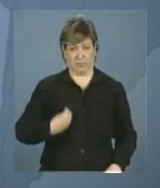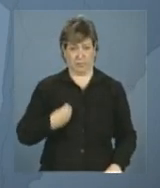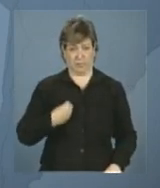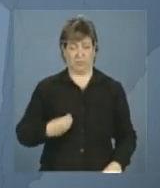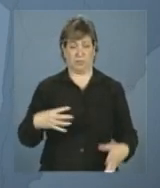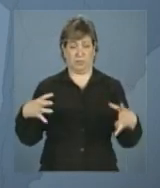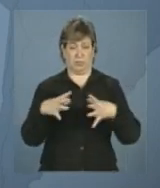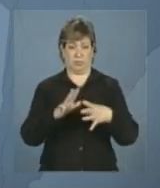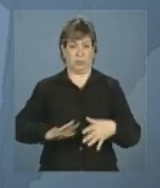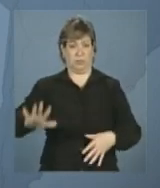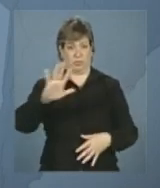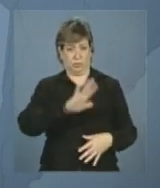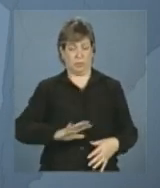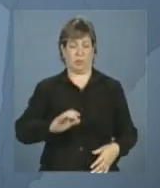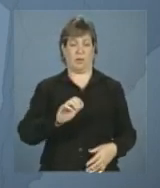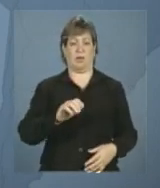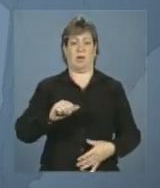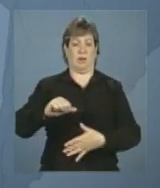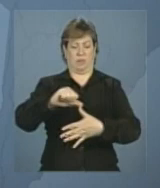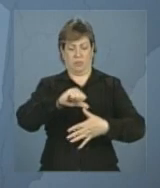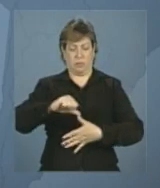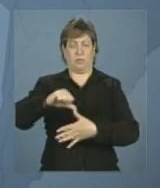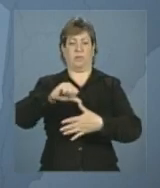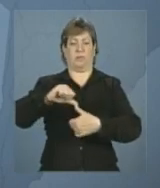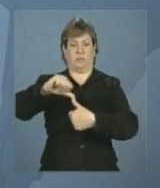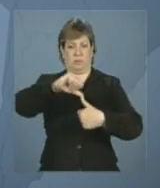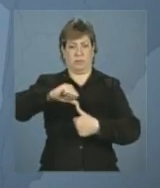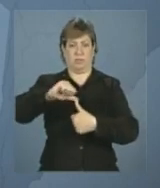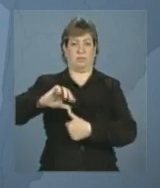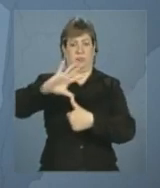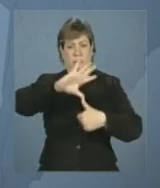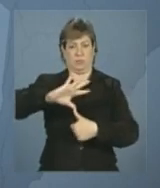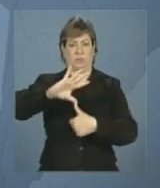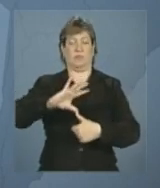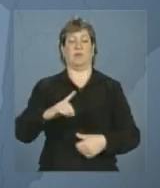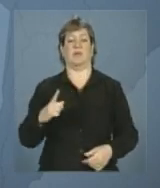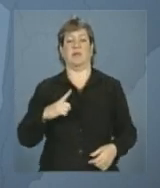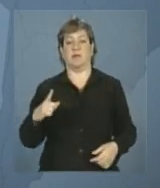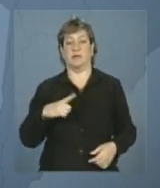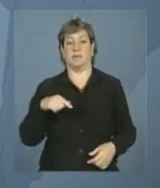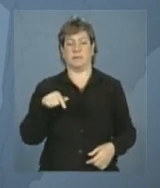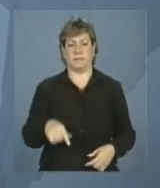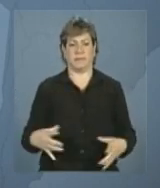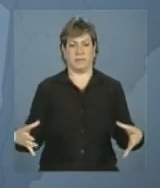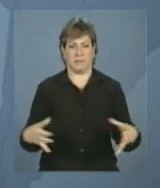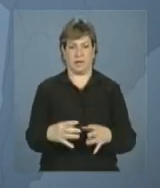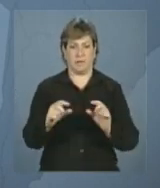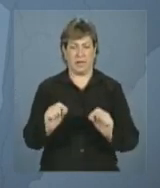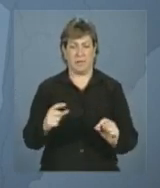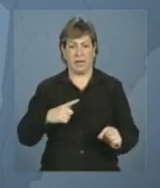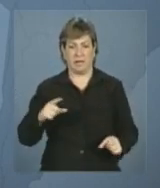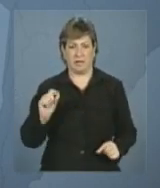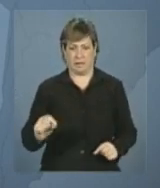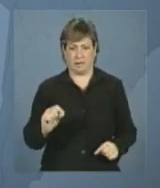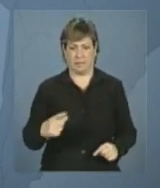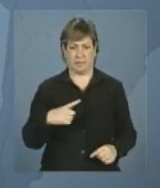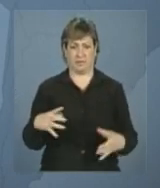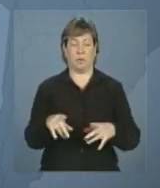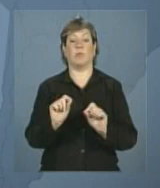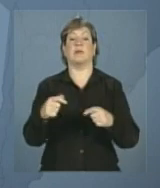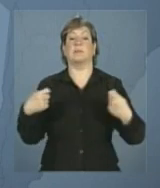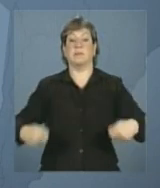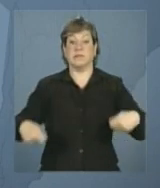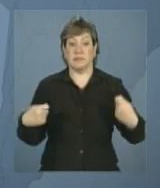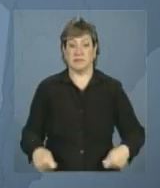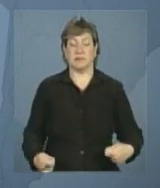americano, América do Sul, América do Norte, América Central, eles precisam produzir, mas que precisam também de educação. E que é necessária